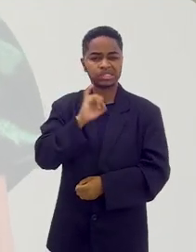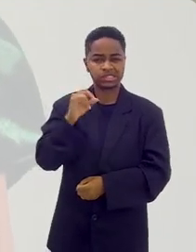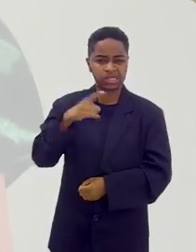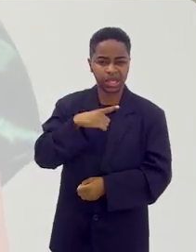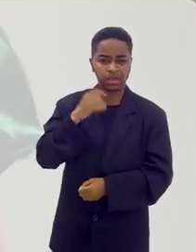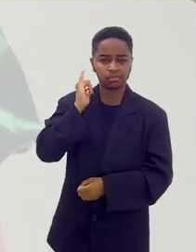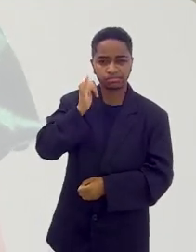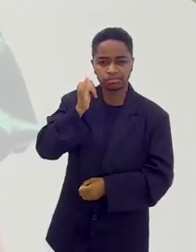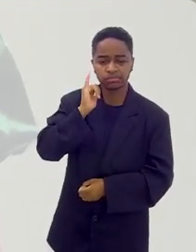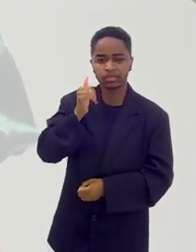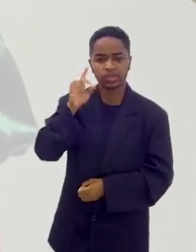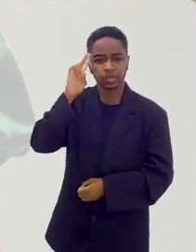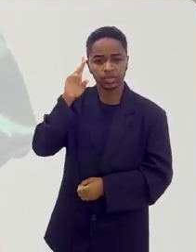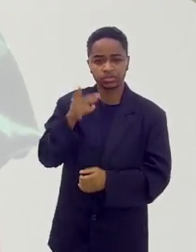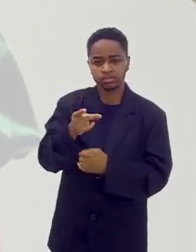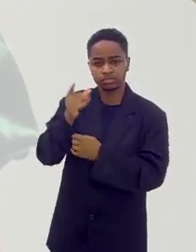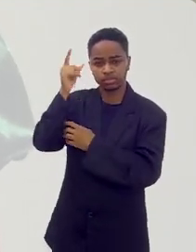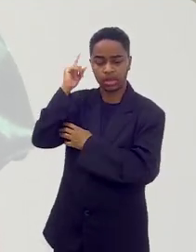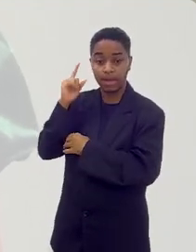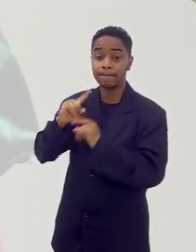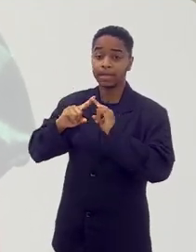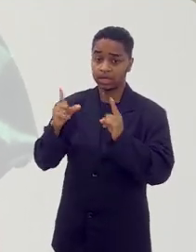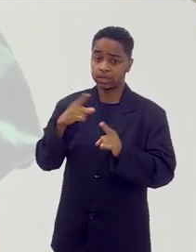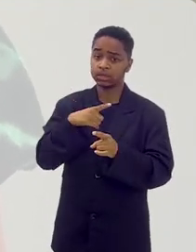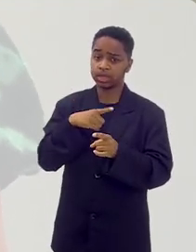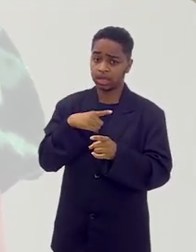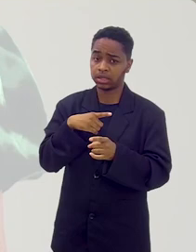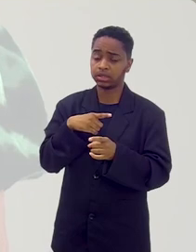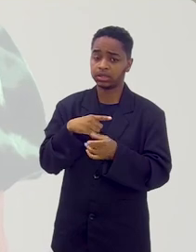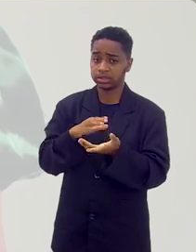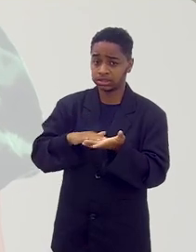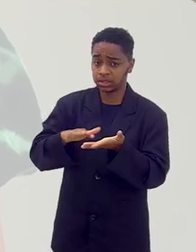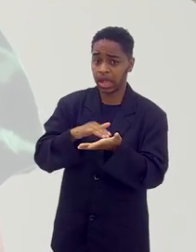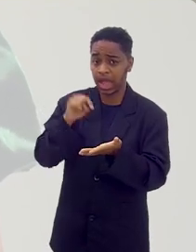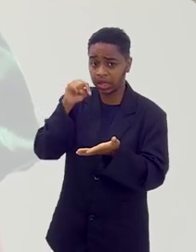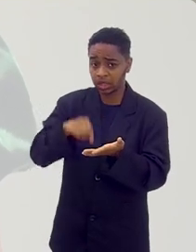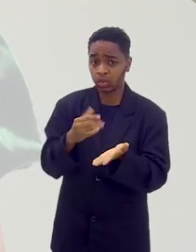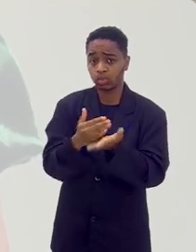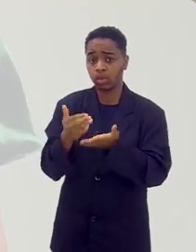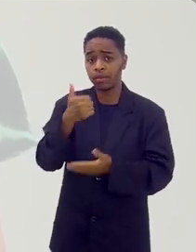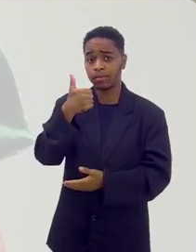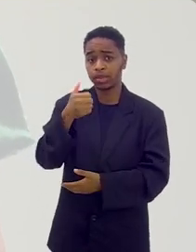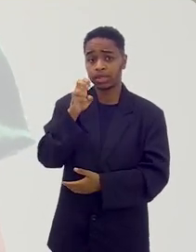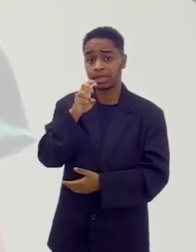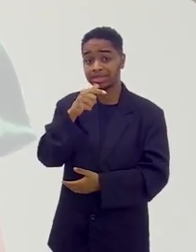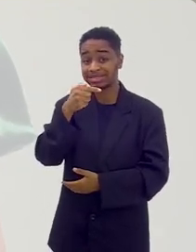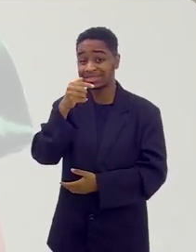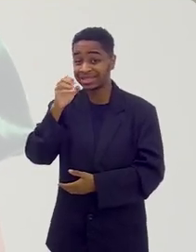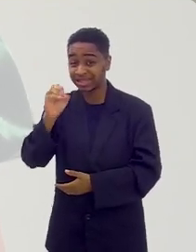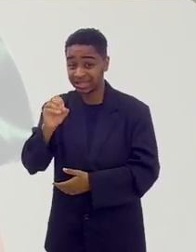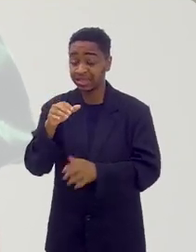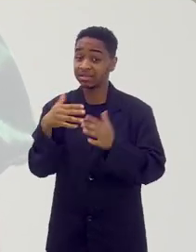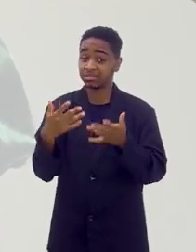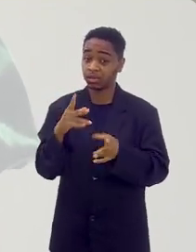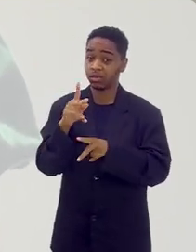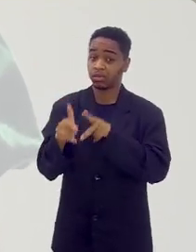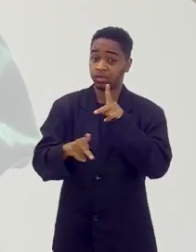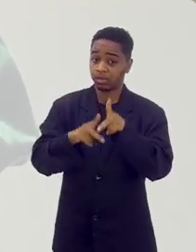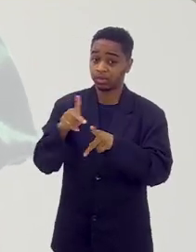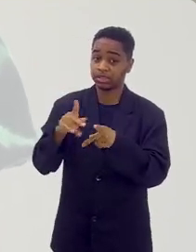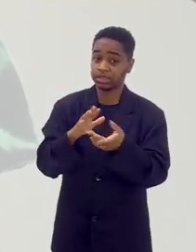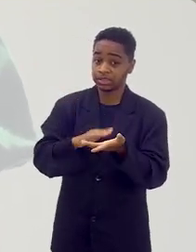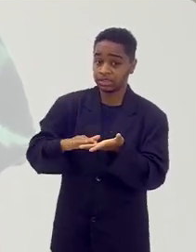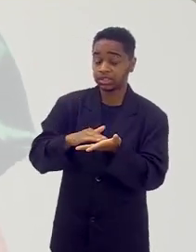relato mais antigo, mas há relatos de ciganos aqui no Brasil desde 1570. Sim. Então, eles